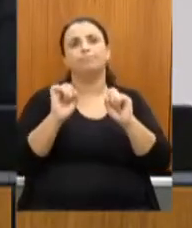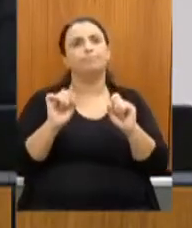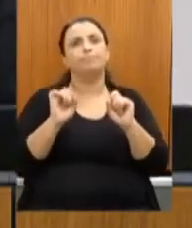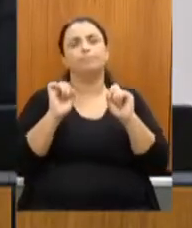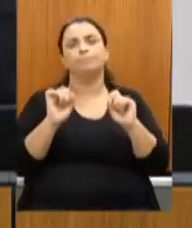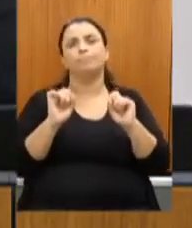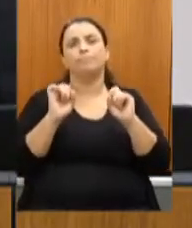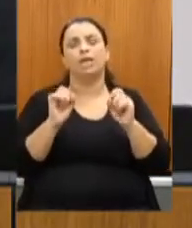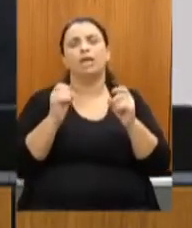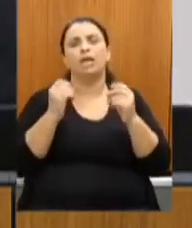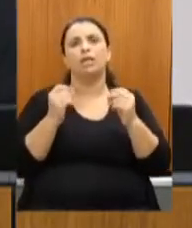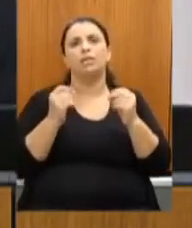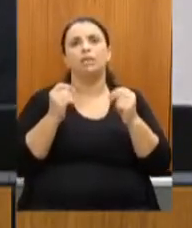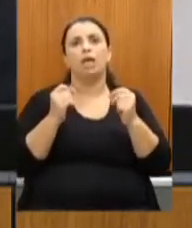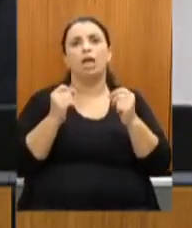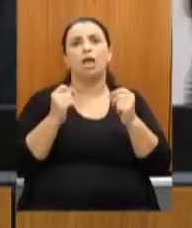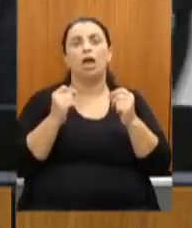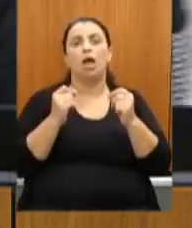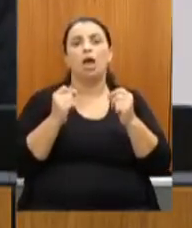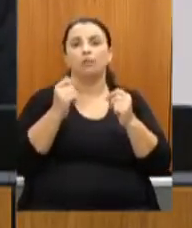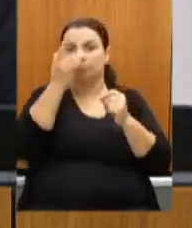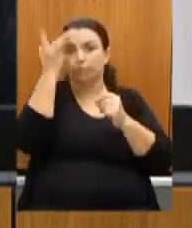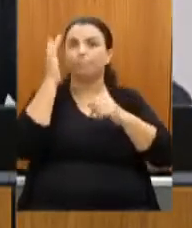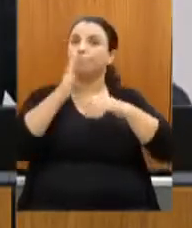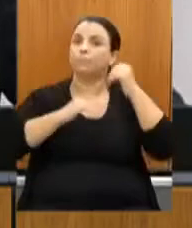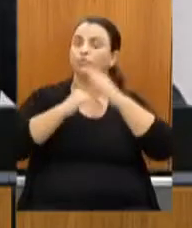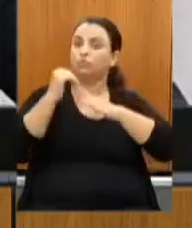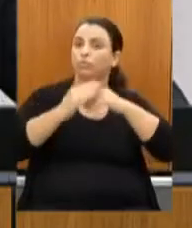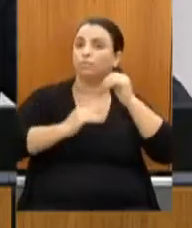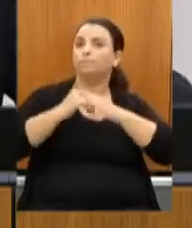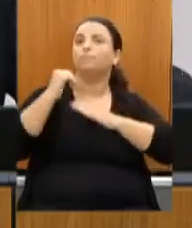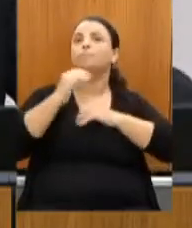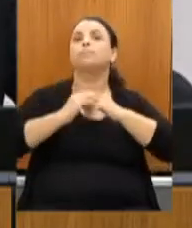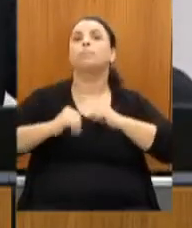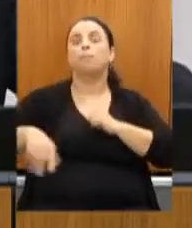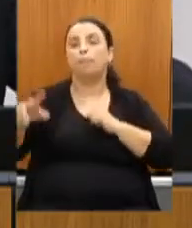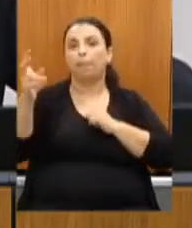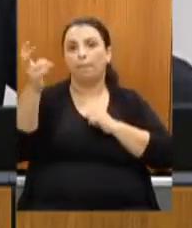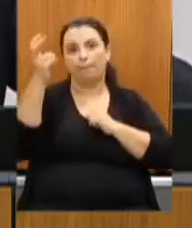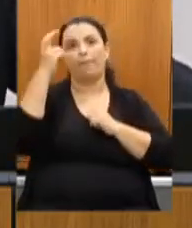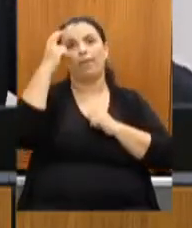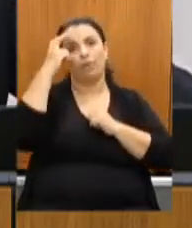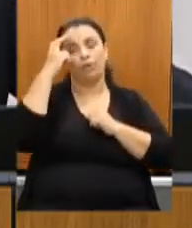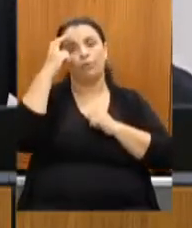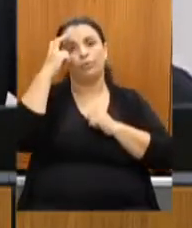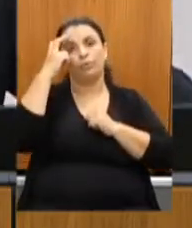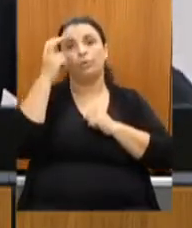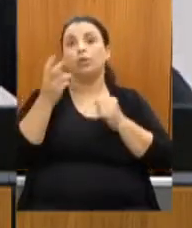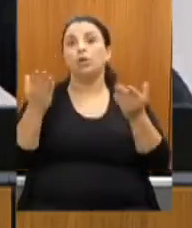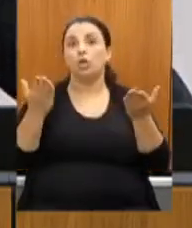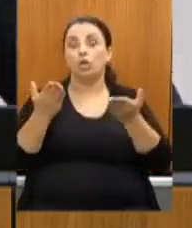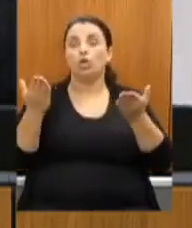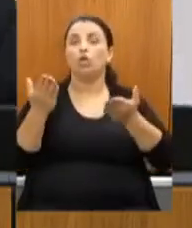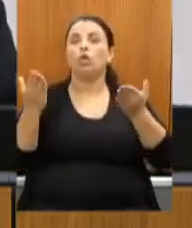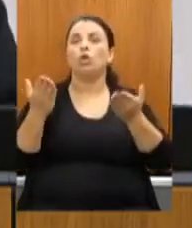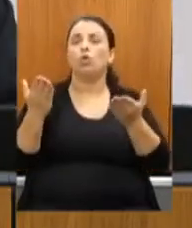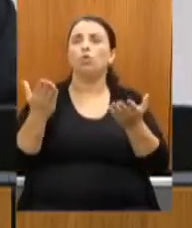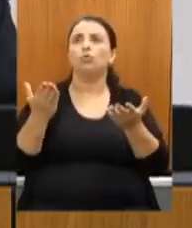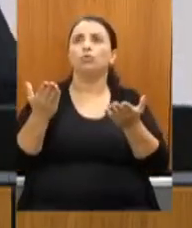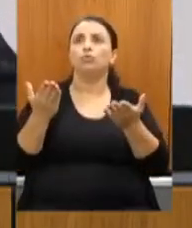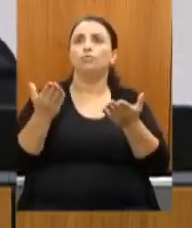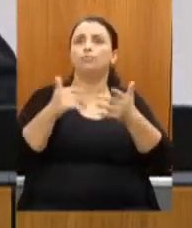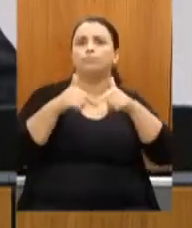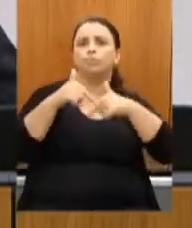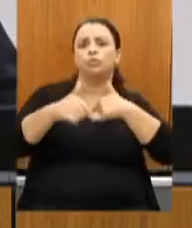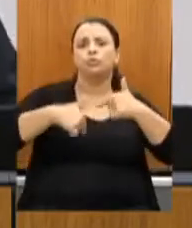aos profissionais da cultura que hoje estão atuando em determinados